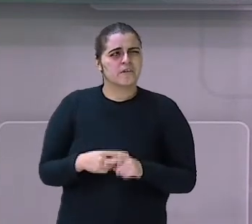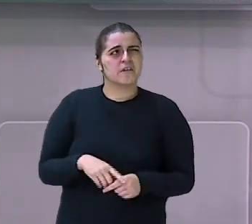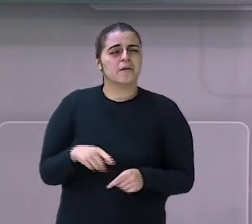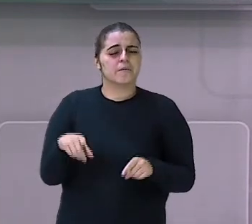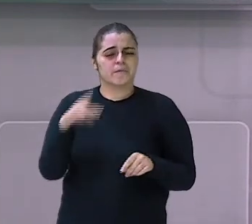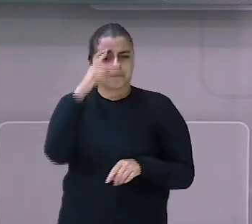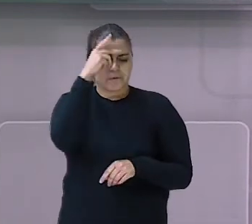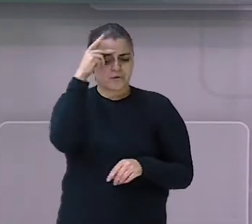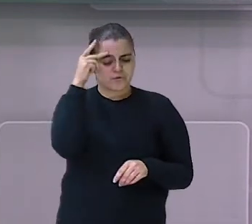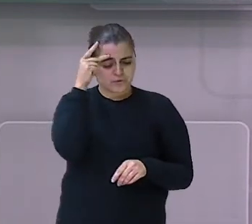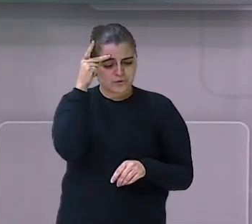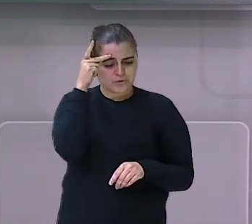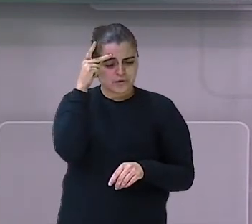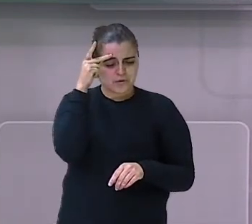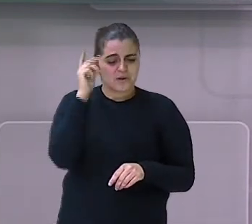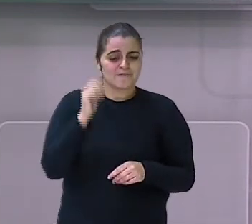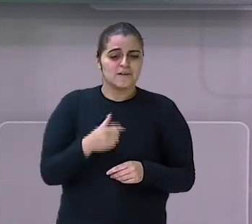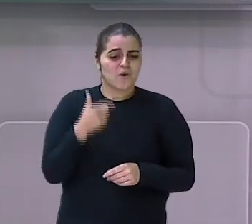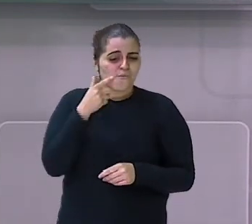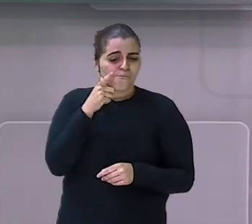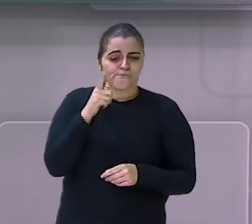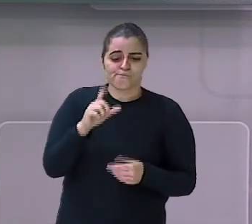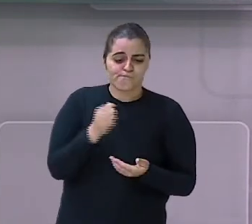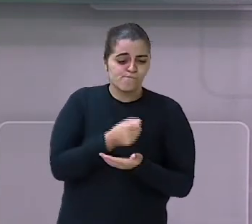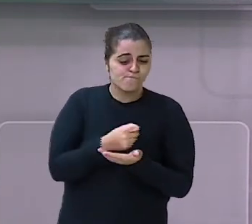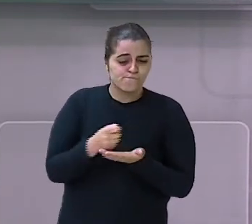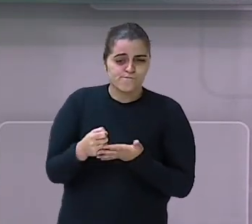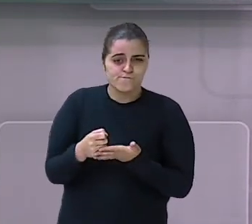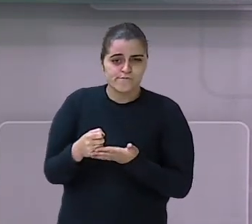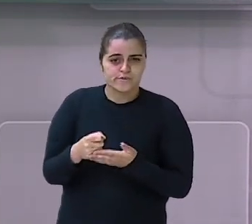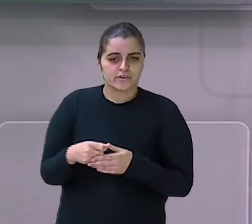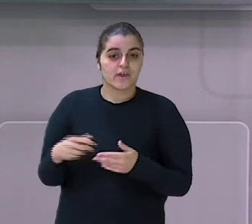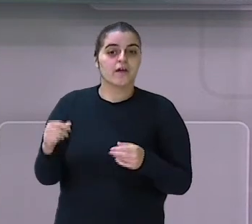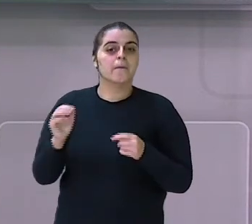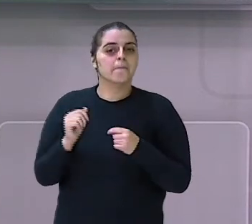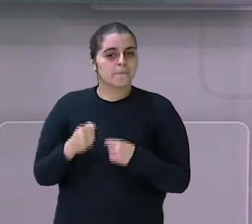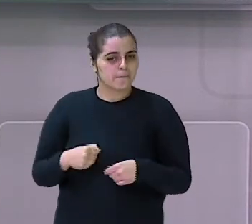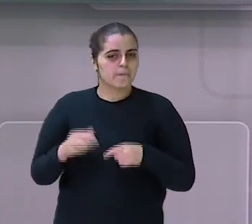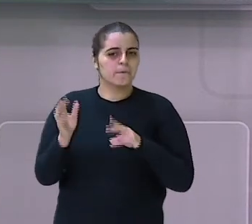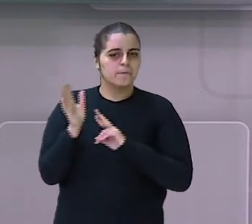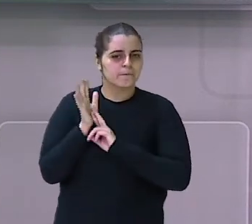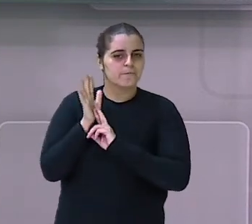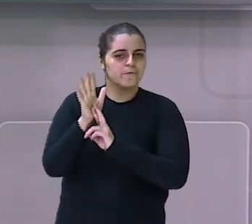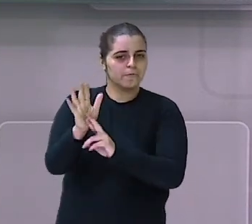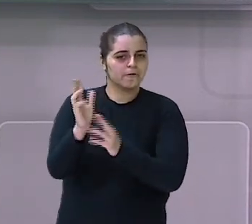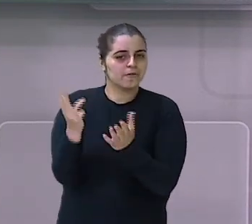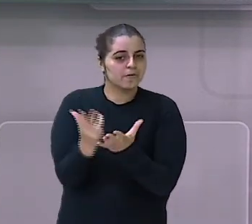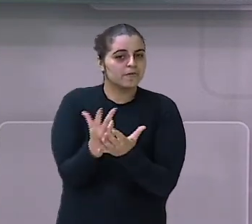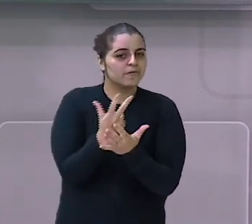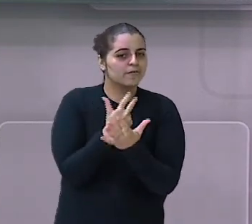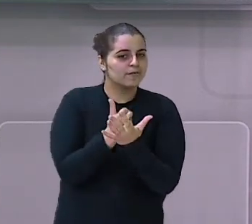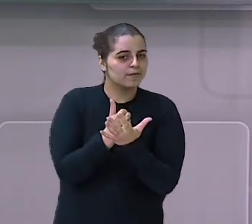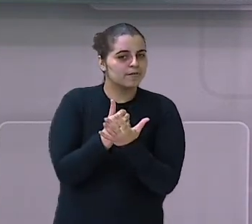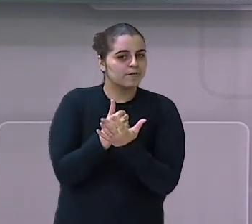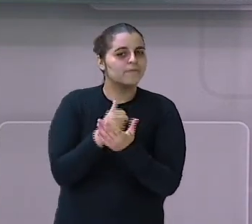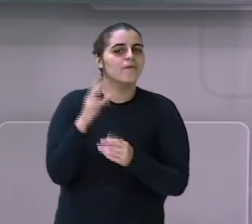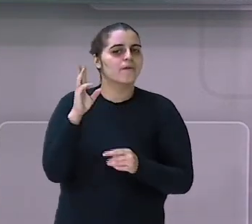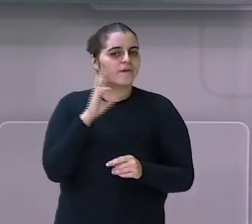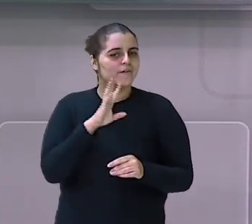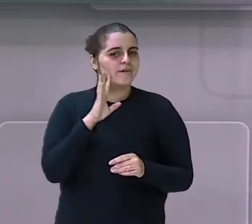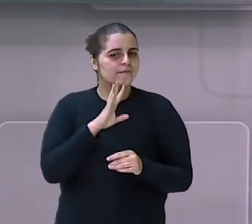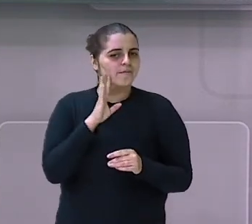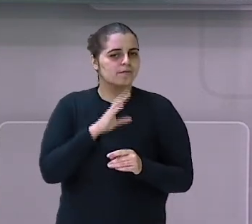escrever, ele pode representar no diário através de um desenho. Então, isso que é um diário.